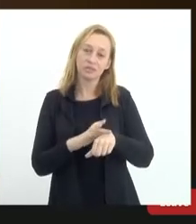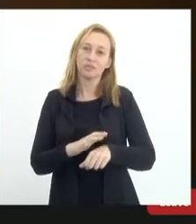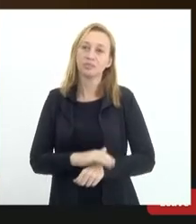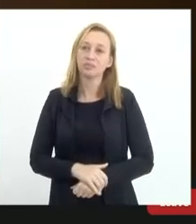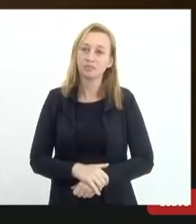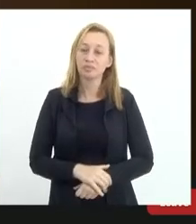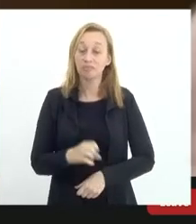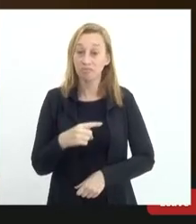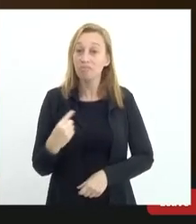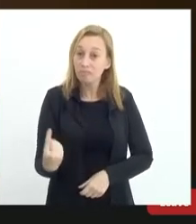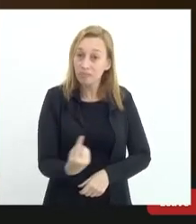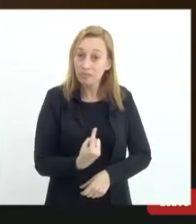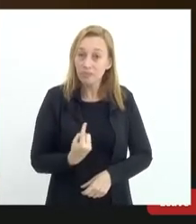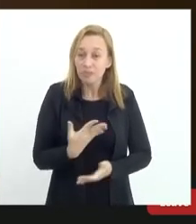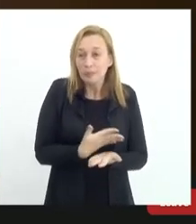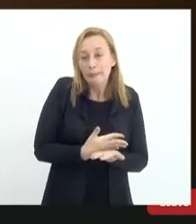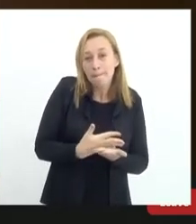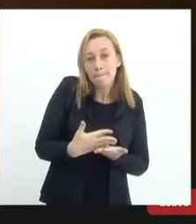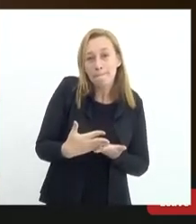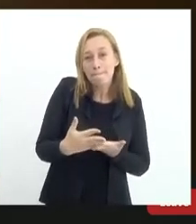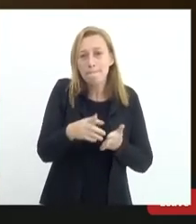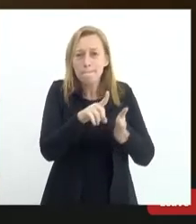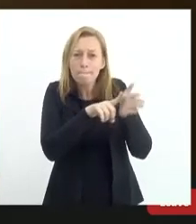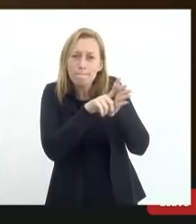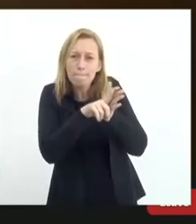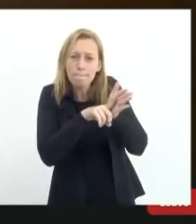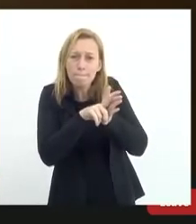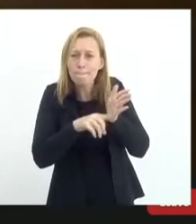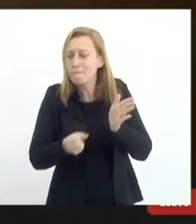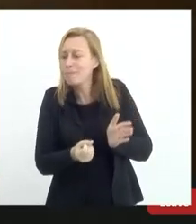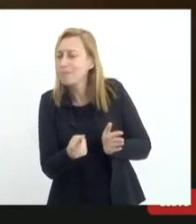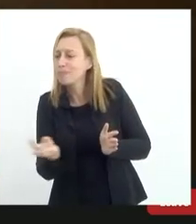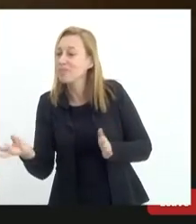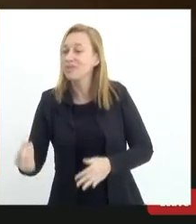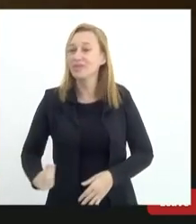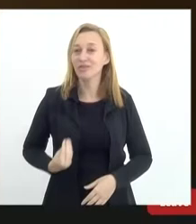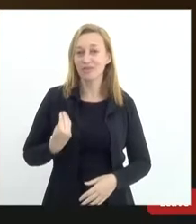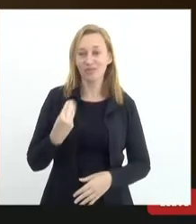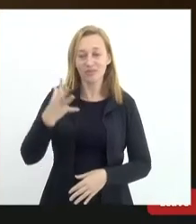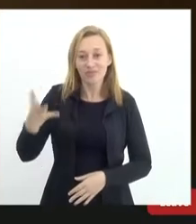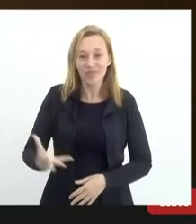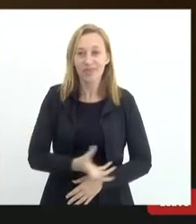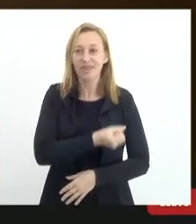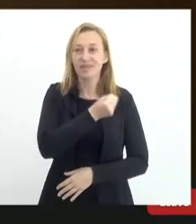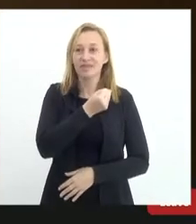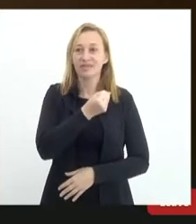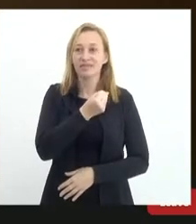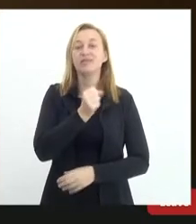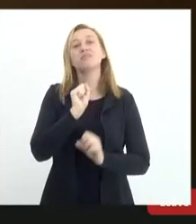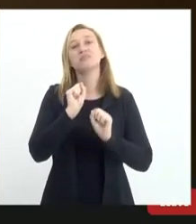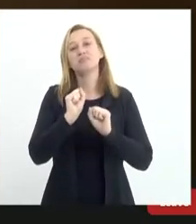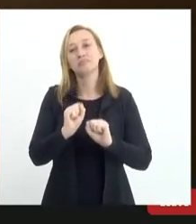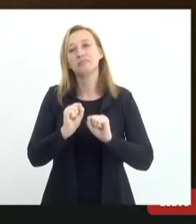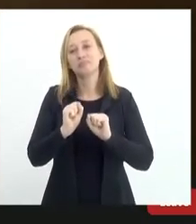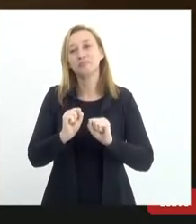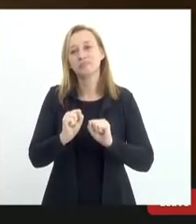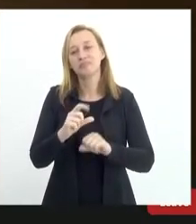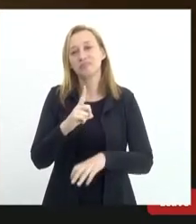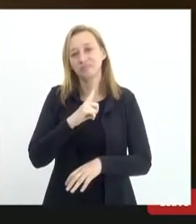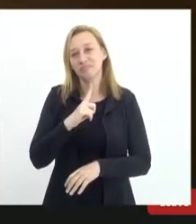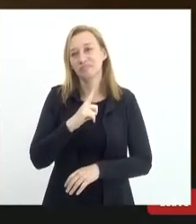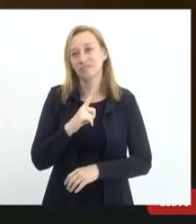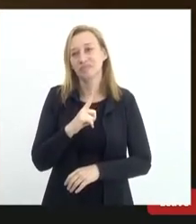Se a gente começa a analisar quantas vidas salvas podemos ter,